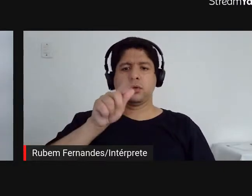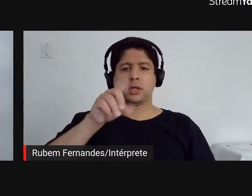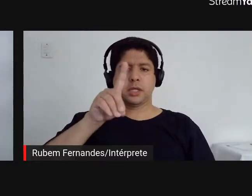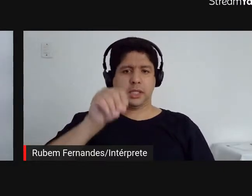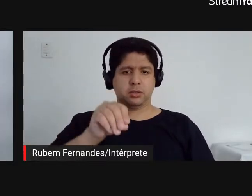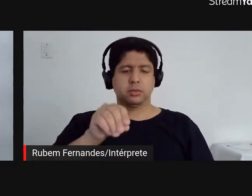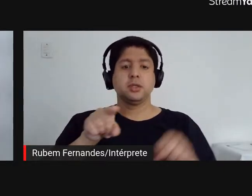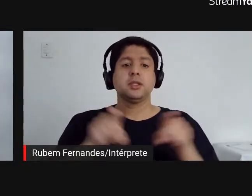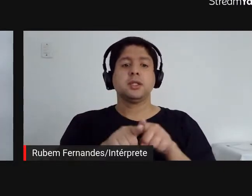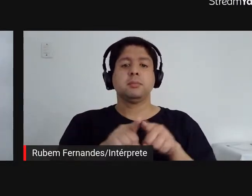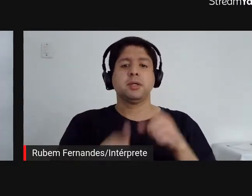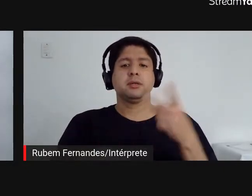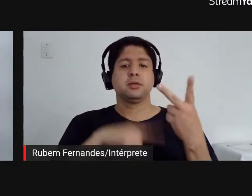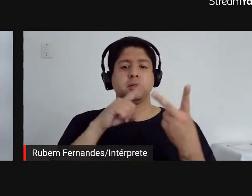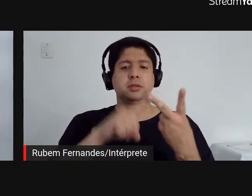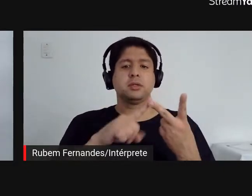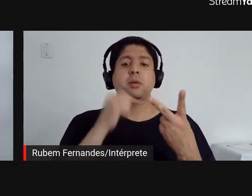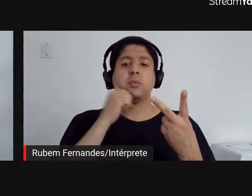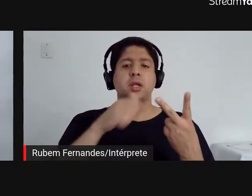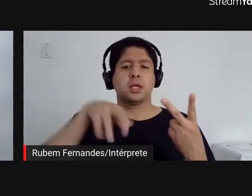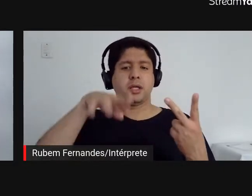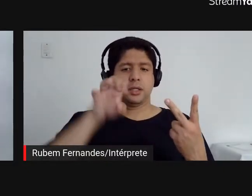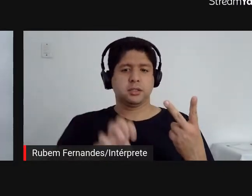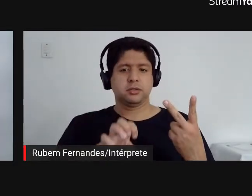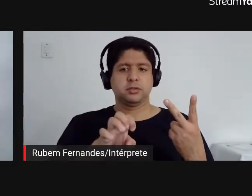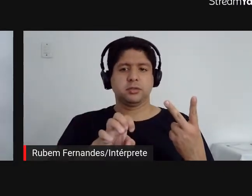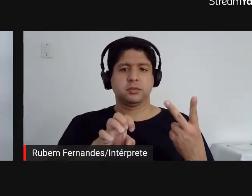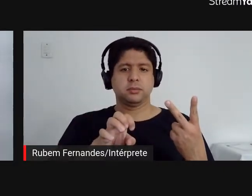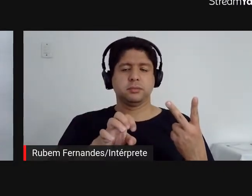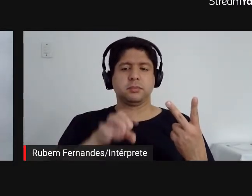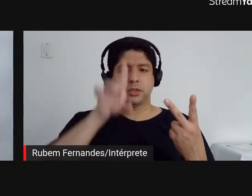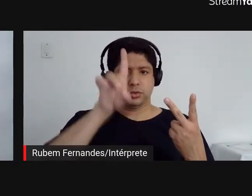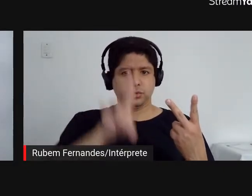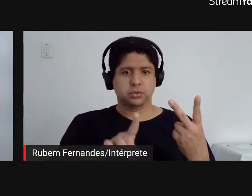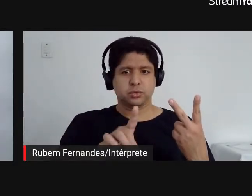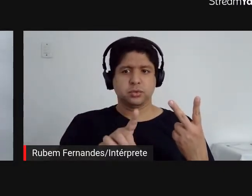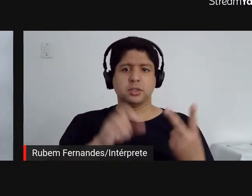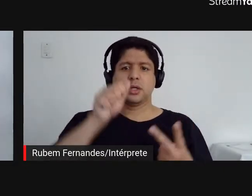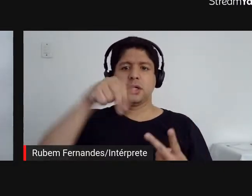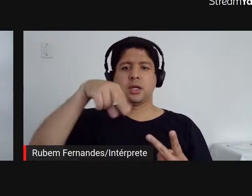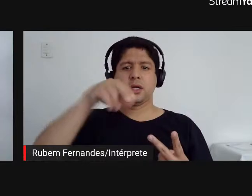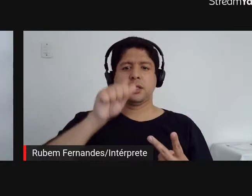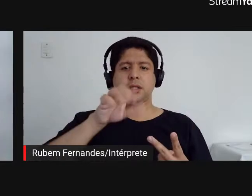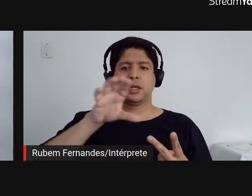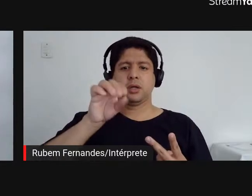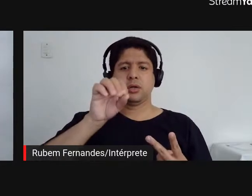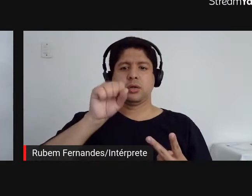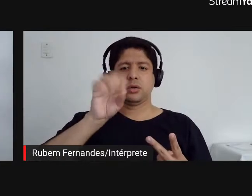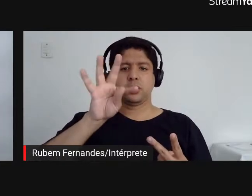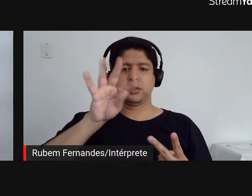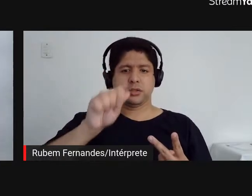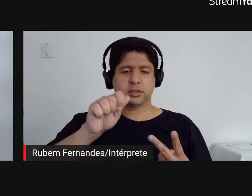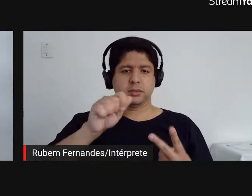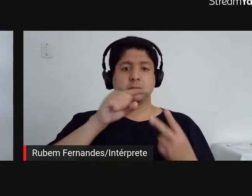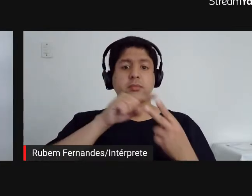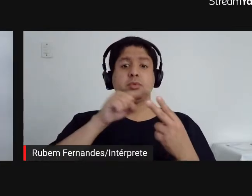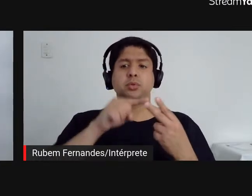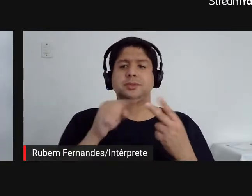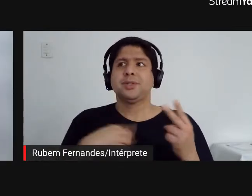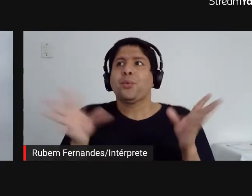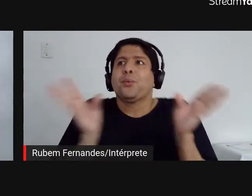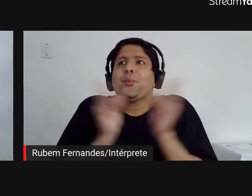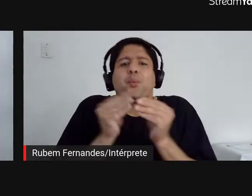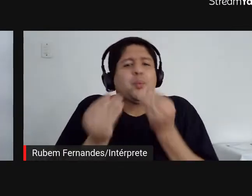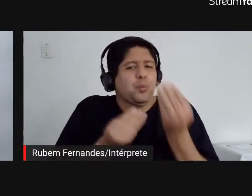diretora, Ana Costa e Silva. E como eu poderia resumir as duas? Eu não poderia resumir elas desse jeito, mas